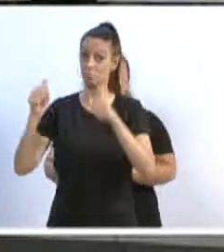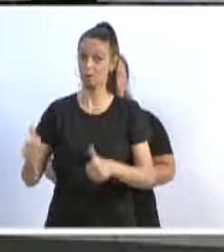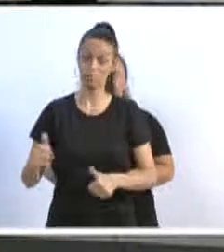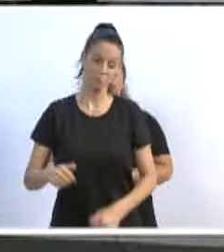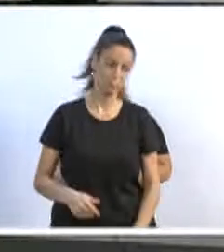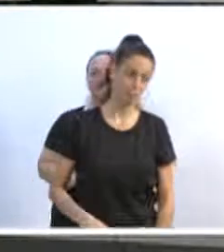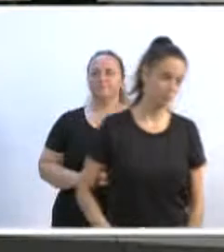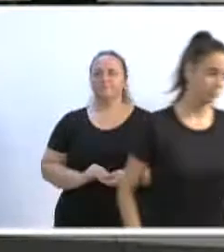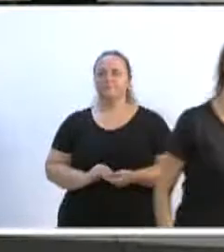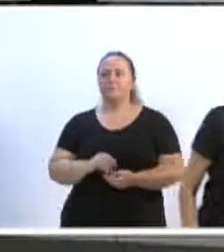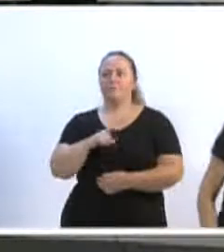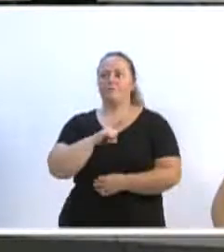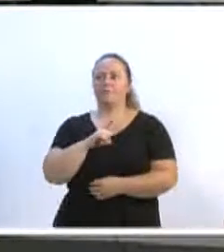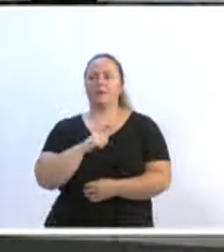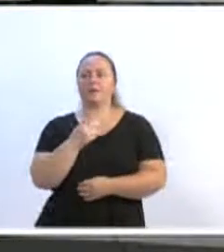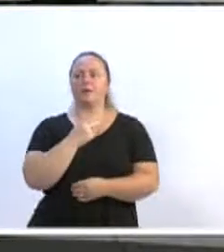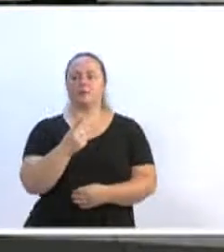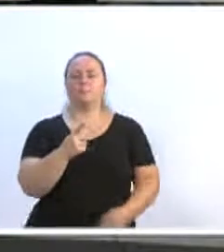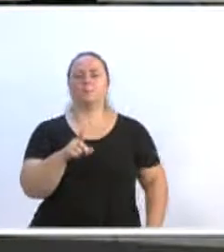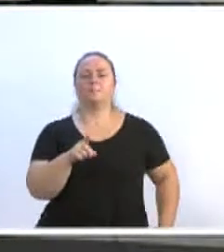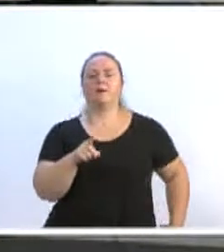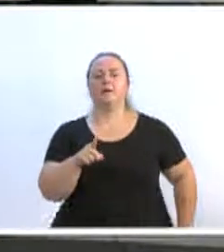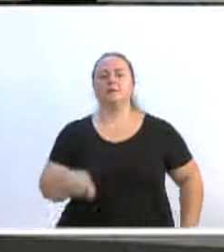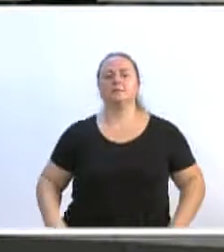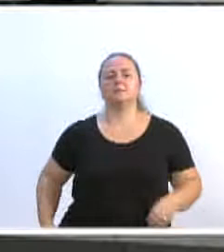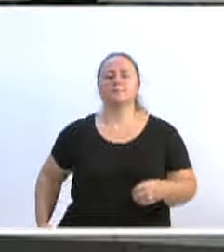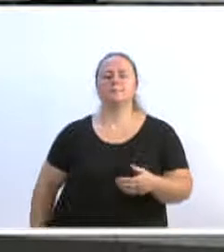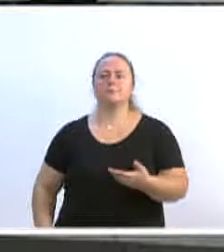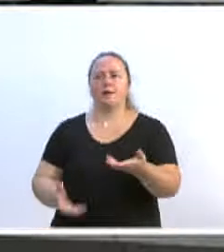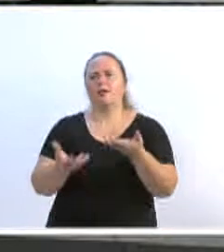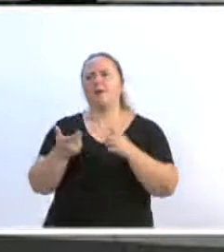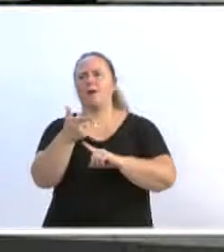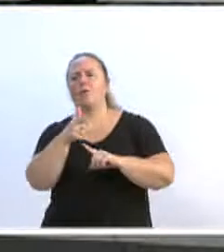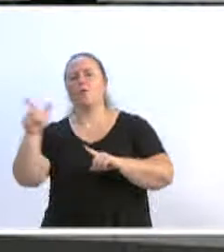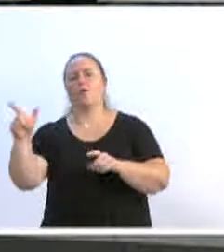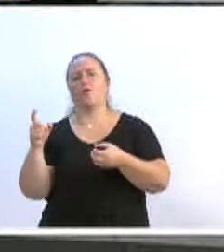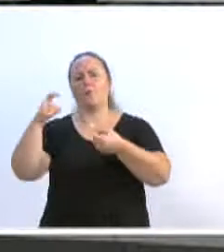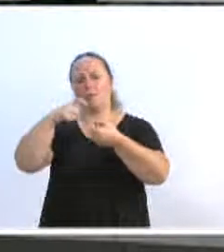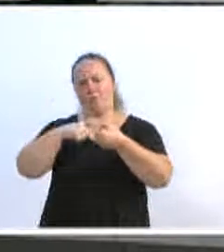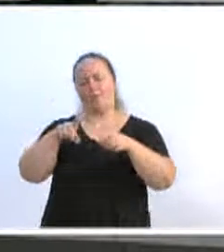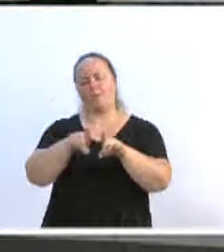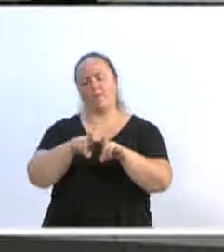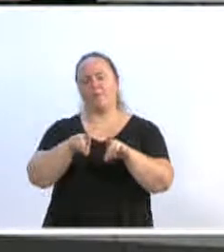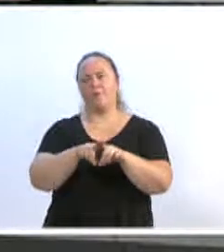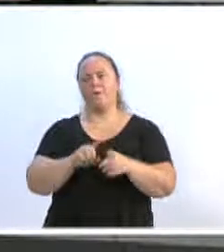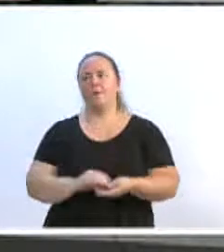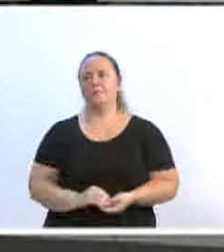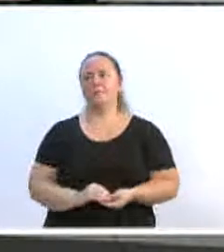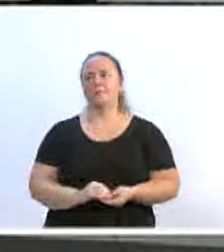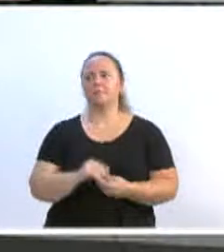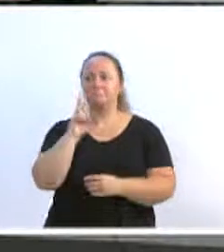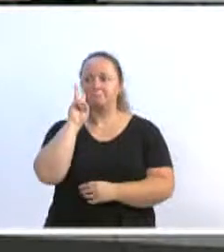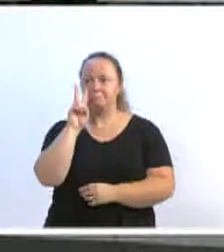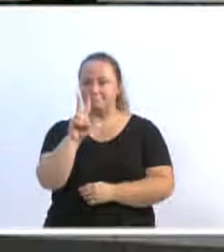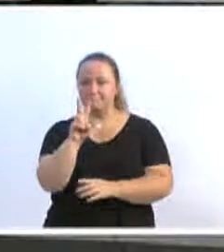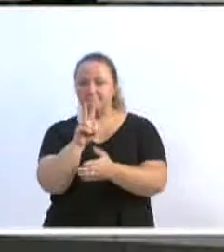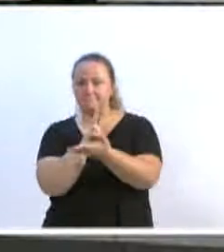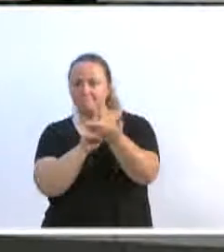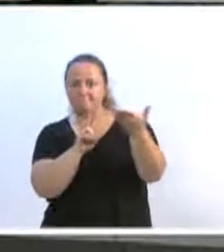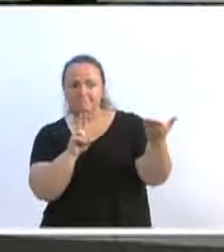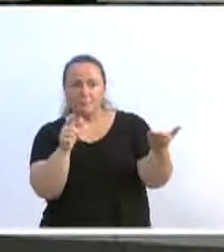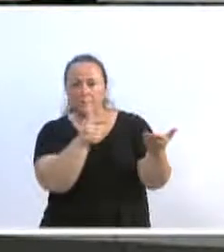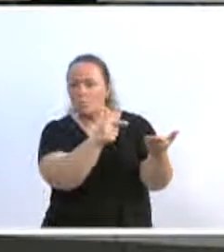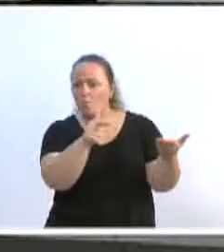ainda outras parcerias. Quem pode ver, deixa a leitagem ali, por gentileza, pode ver que não tem nome de